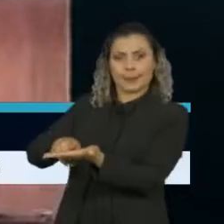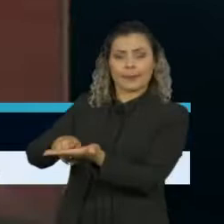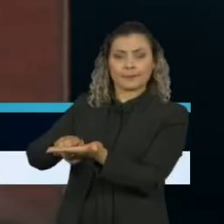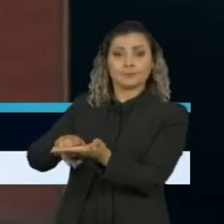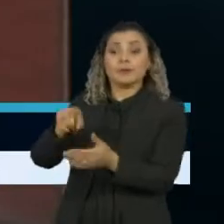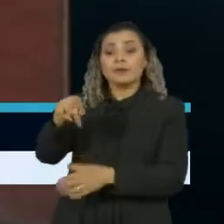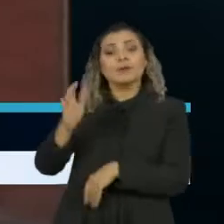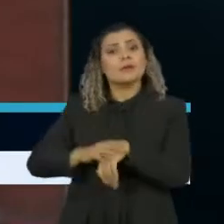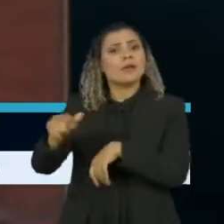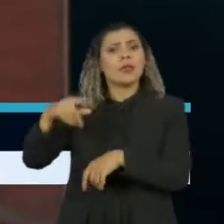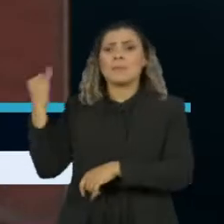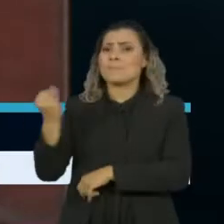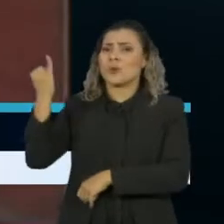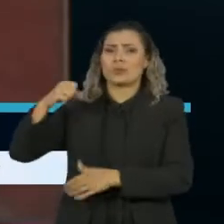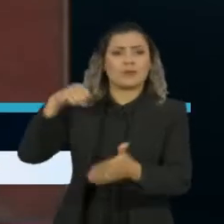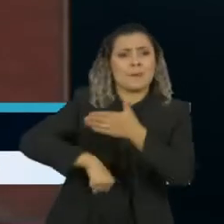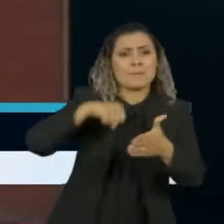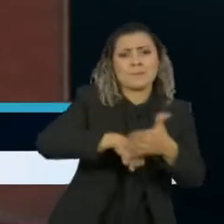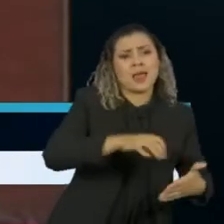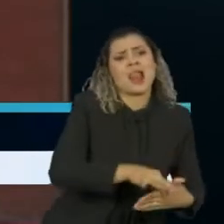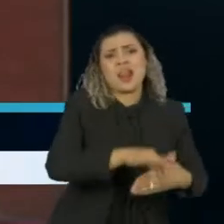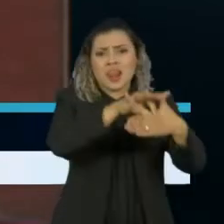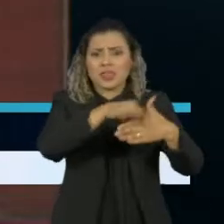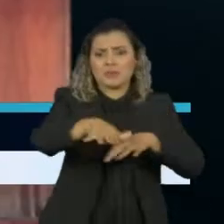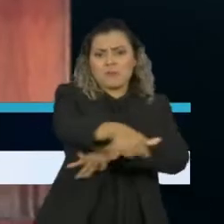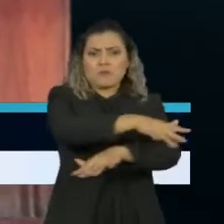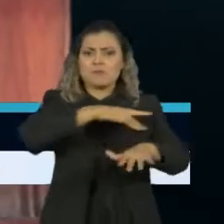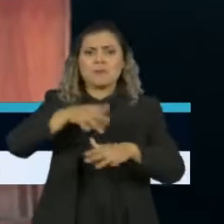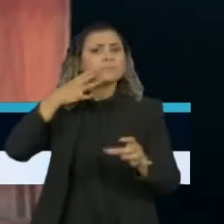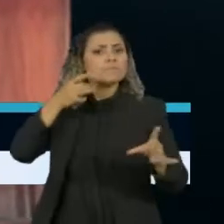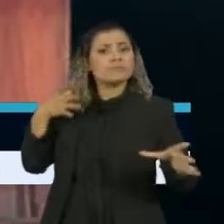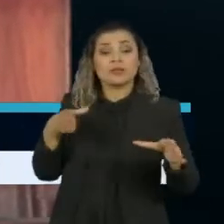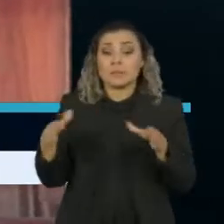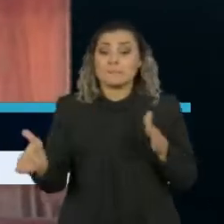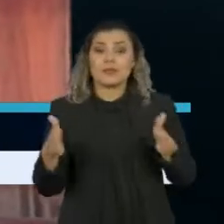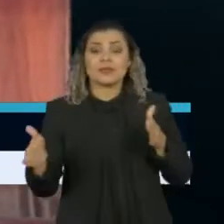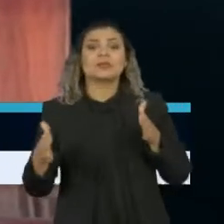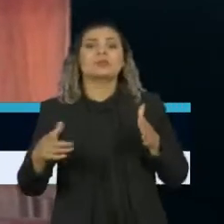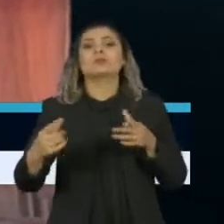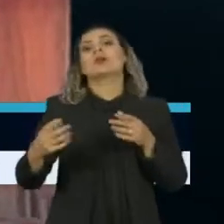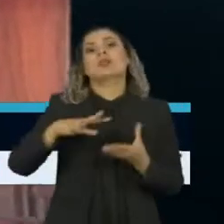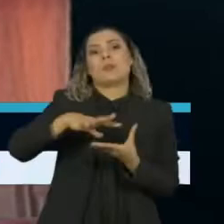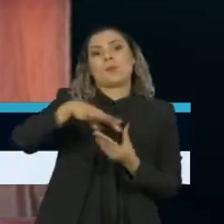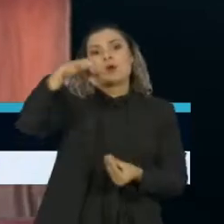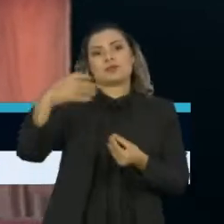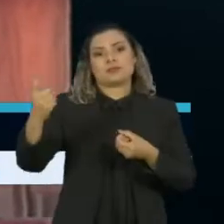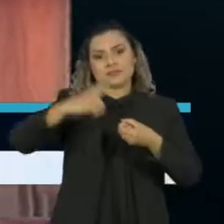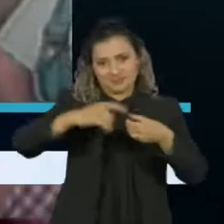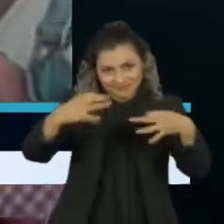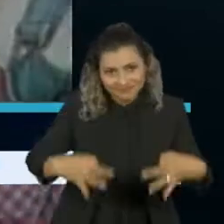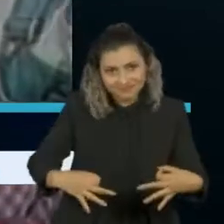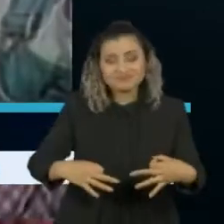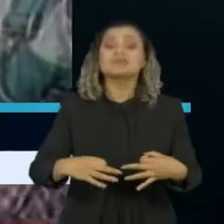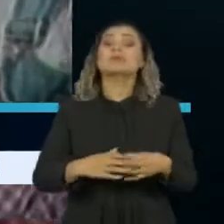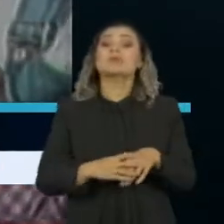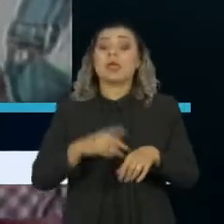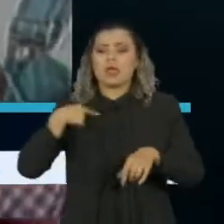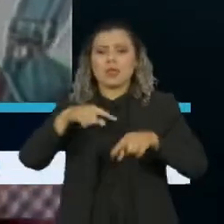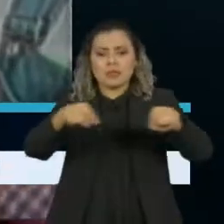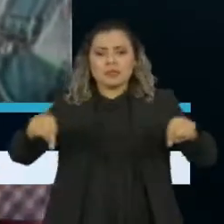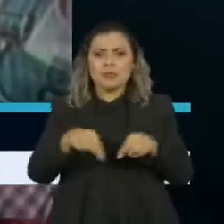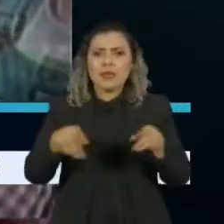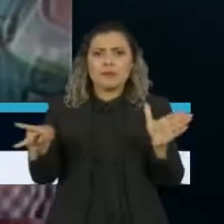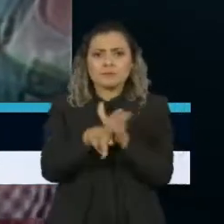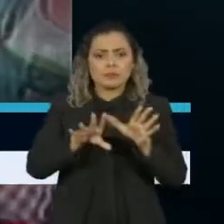foi uma das mais importantes lideranças do movimento indígena no período da redemocratização. Defendeu a demarcação das